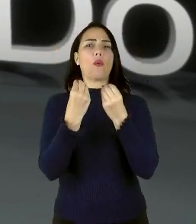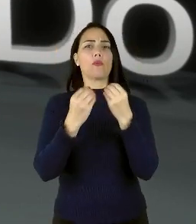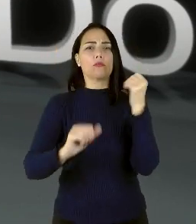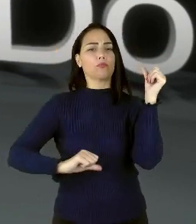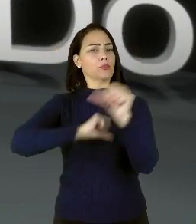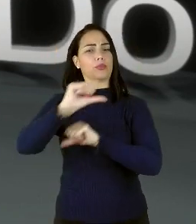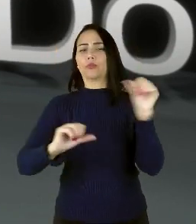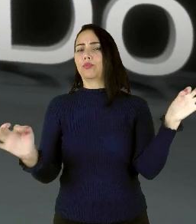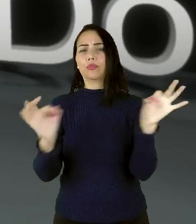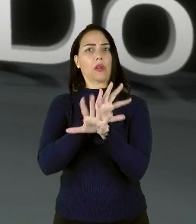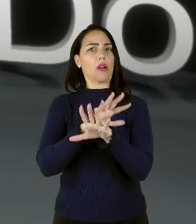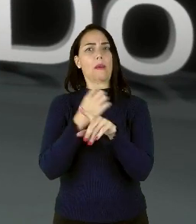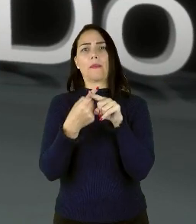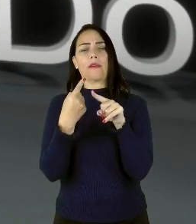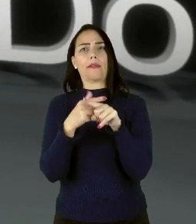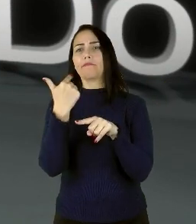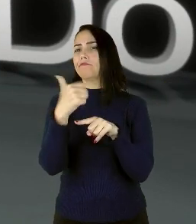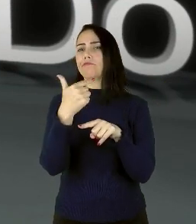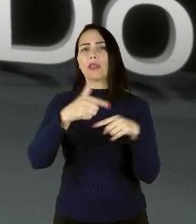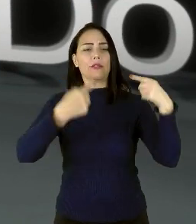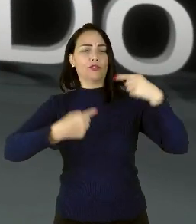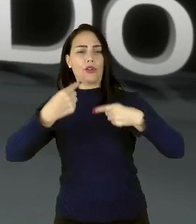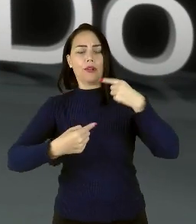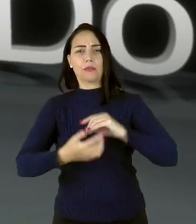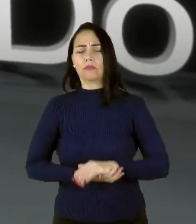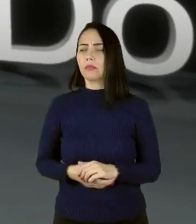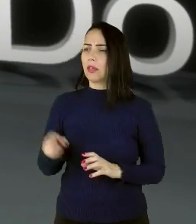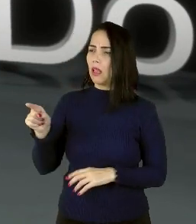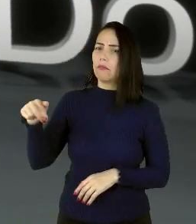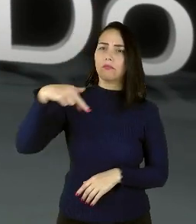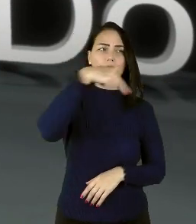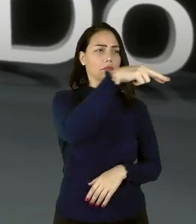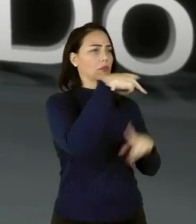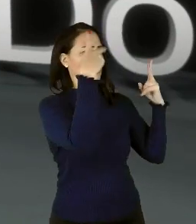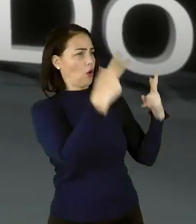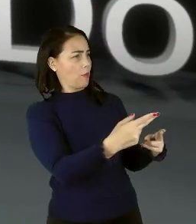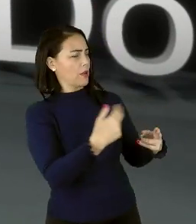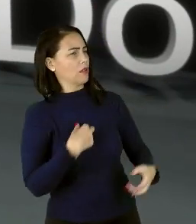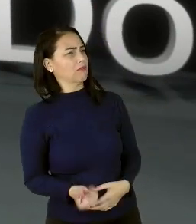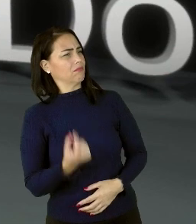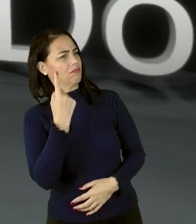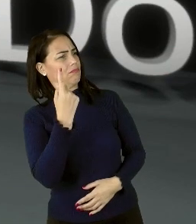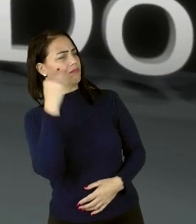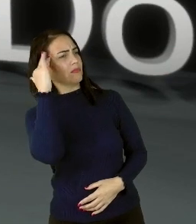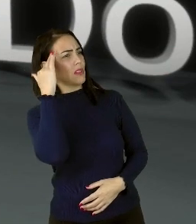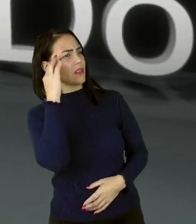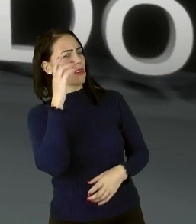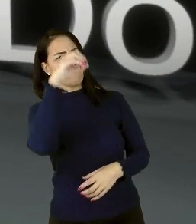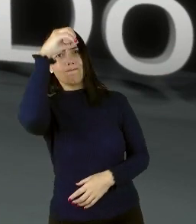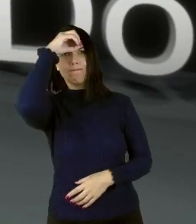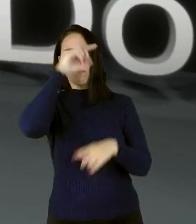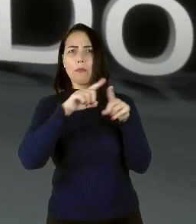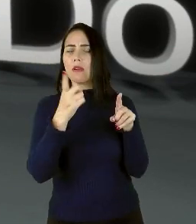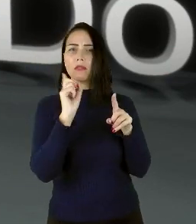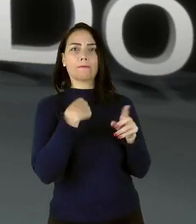Após essa frase, se levantou e foi se deitar. Sem entender, decidi não perguntar sobre, pois